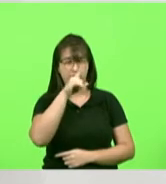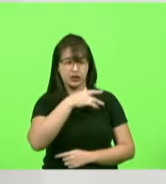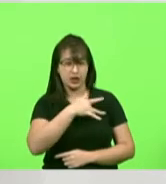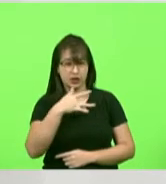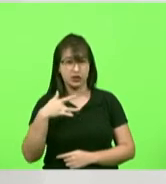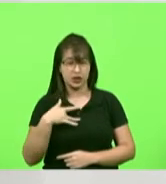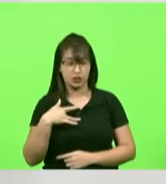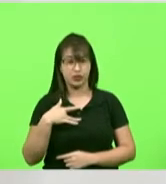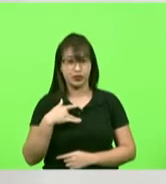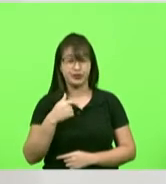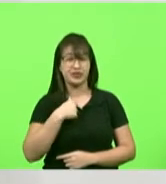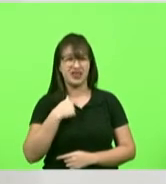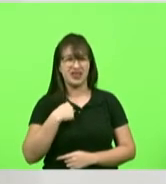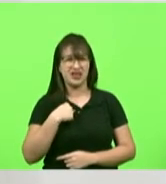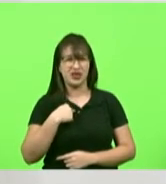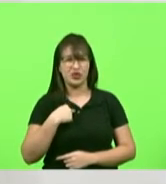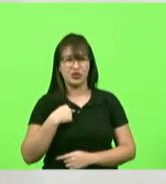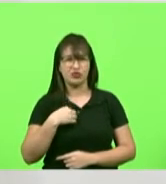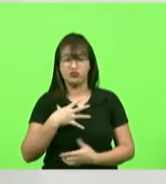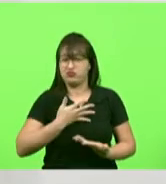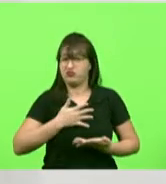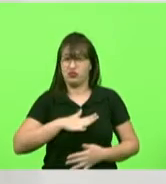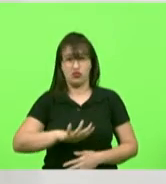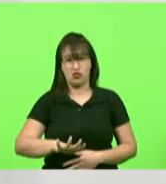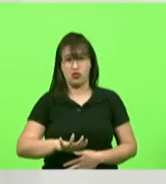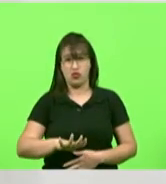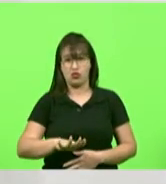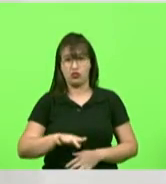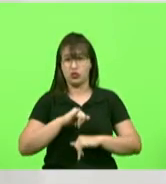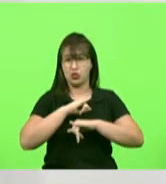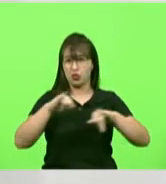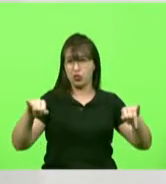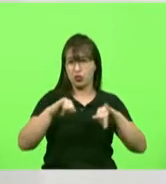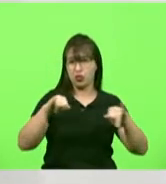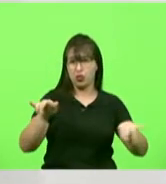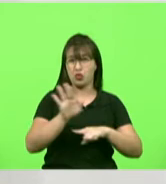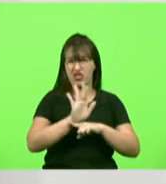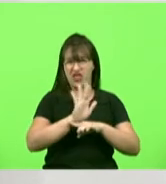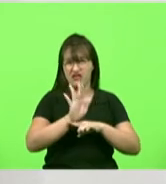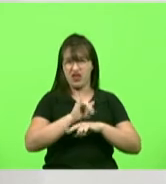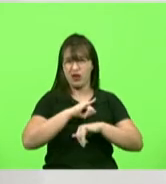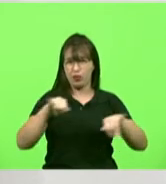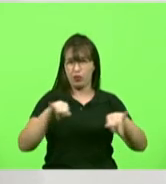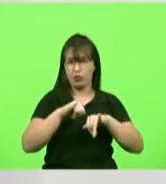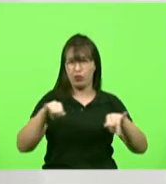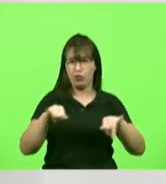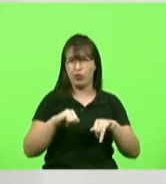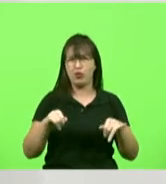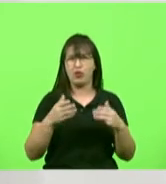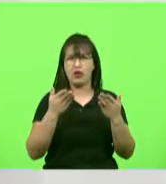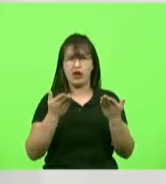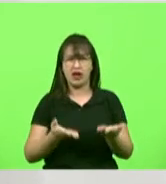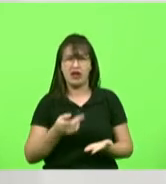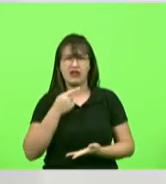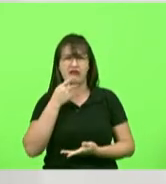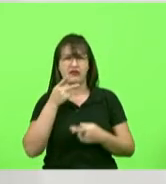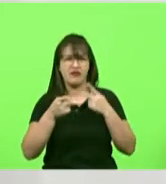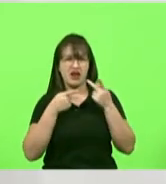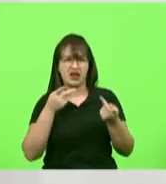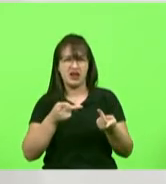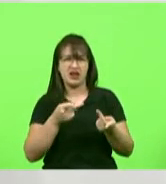fico chateado quando eu vejo na televisão alguma propaganda que foi subsidiada com dinheiro governamental